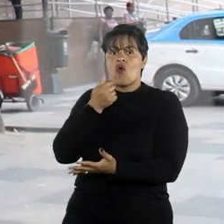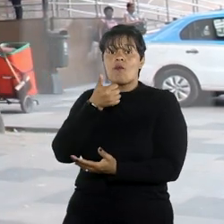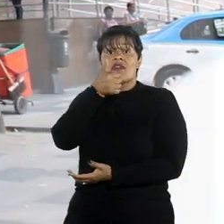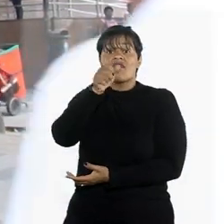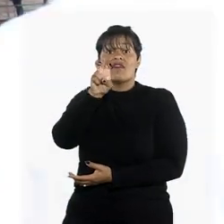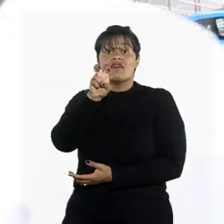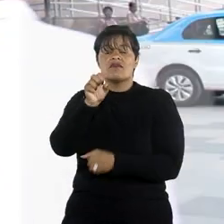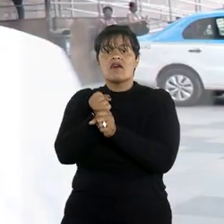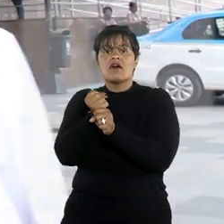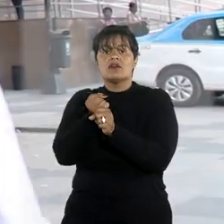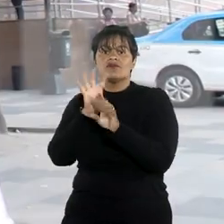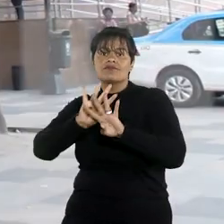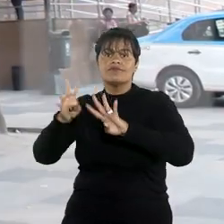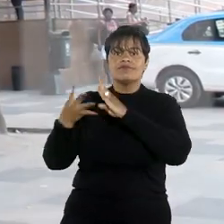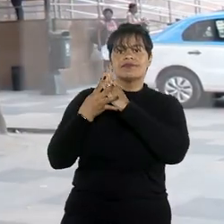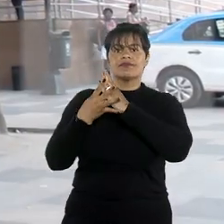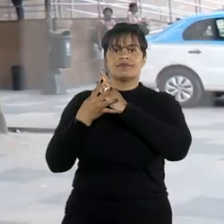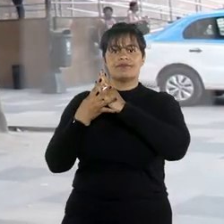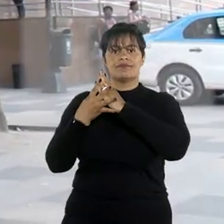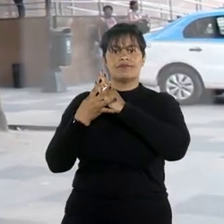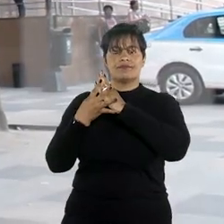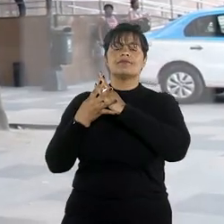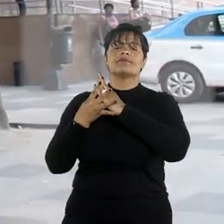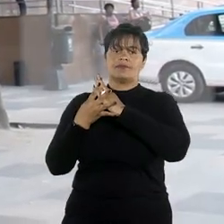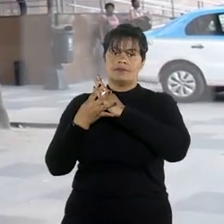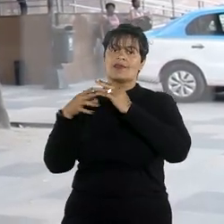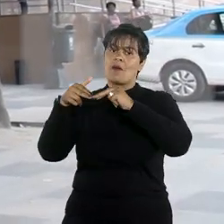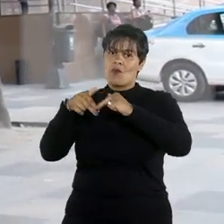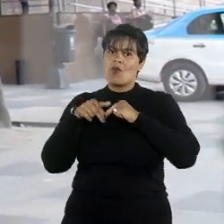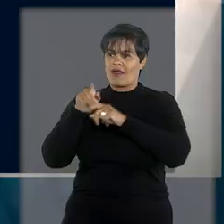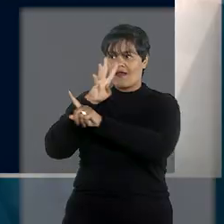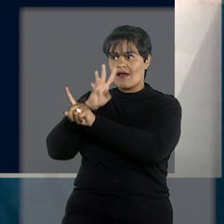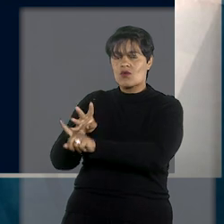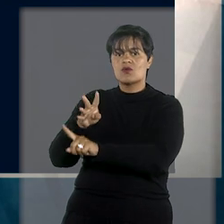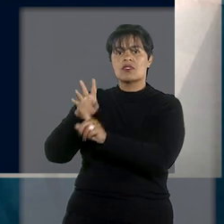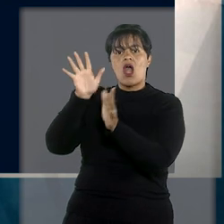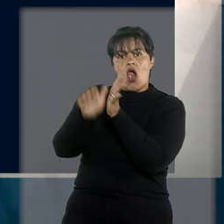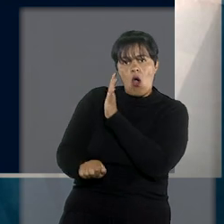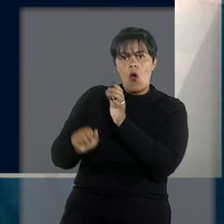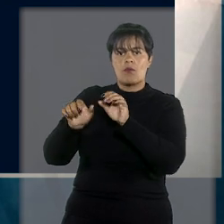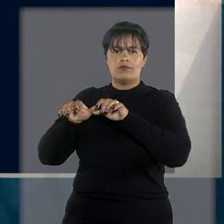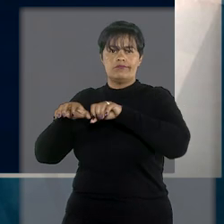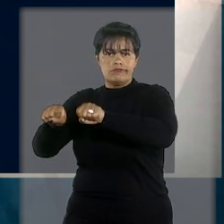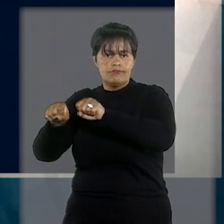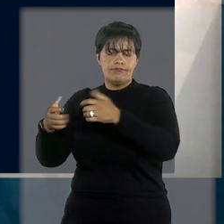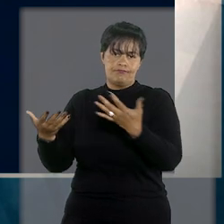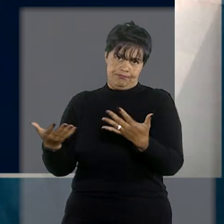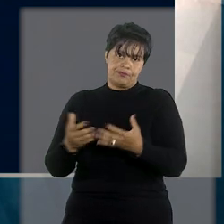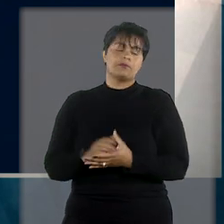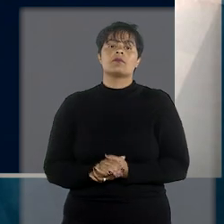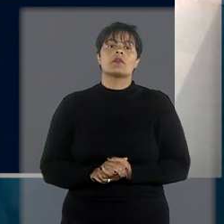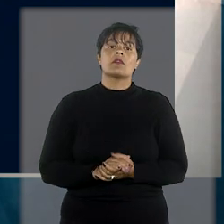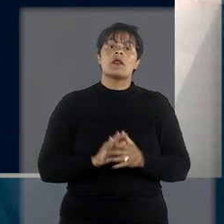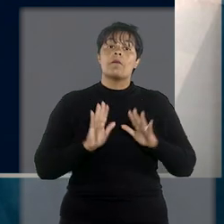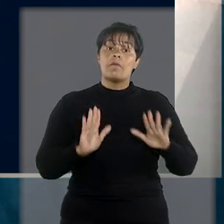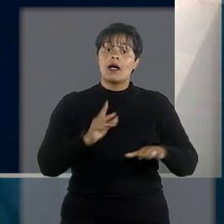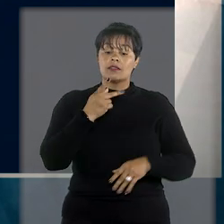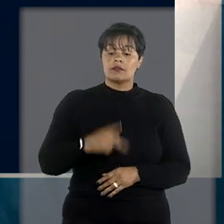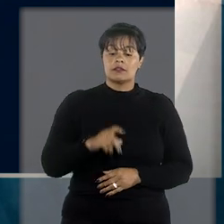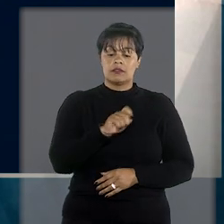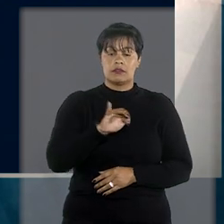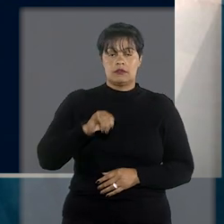anos de reclusão em regime inicial fechado por roubo e estupro. No STJ, a relatora, ministra Laurita Vaz,